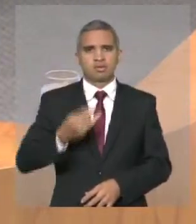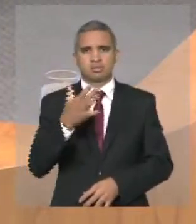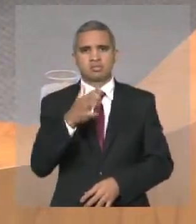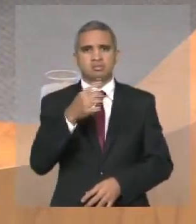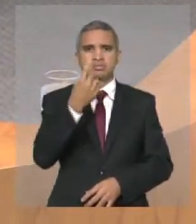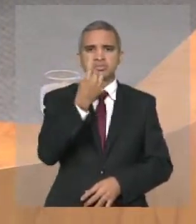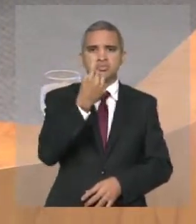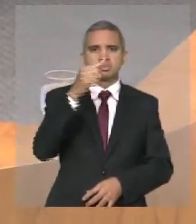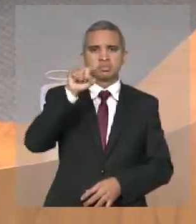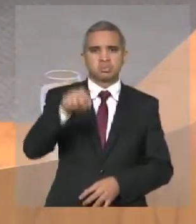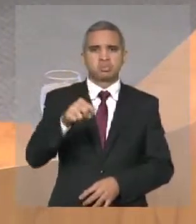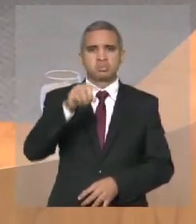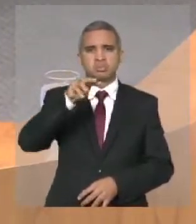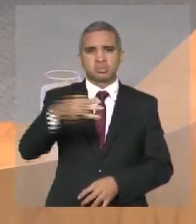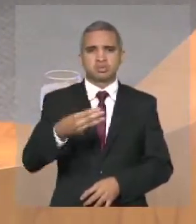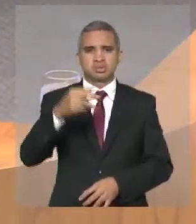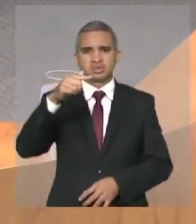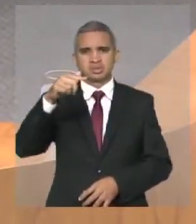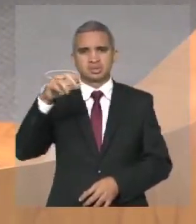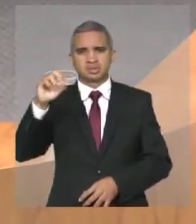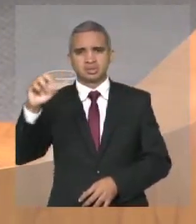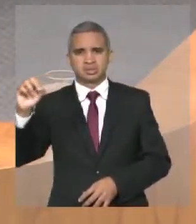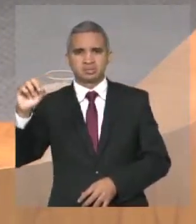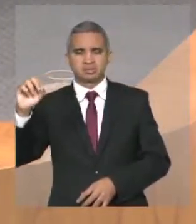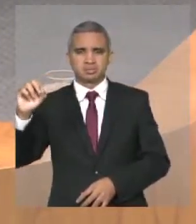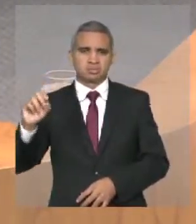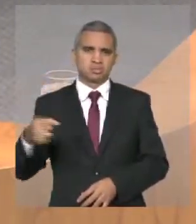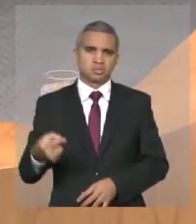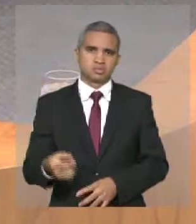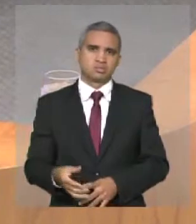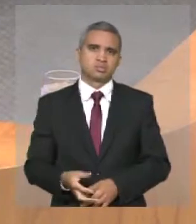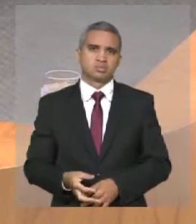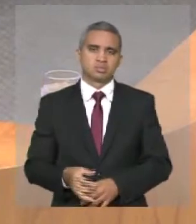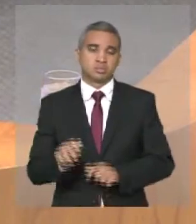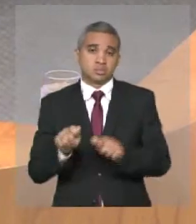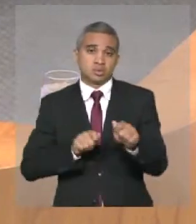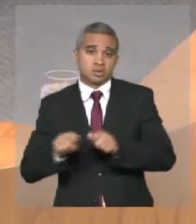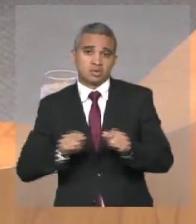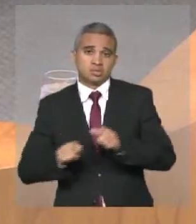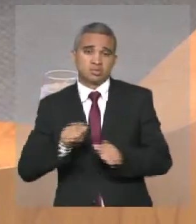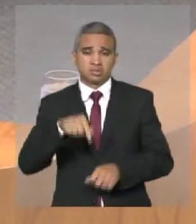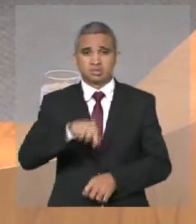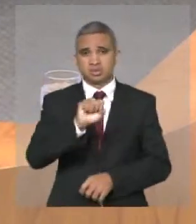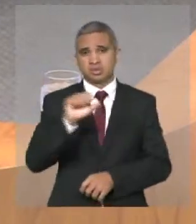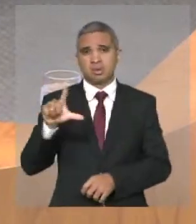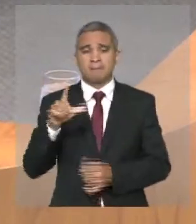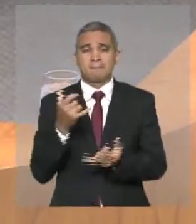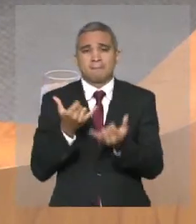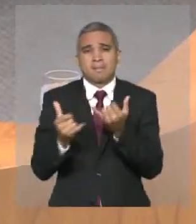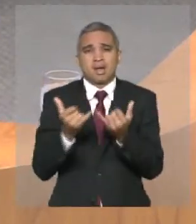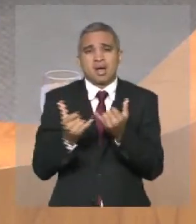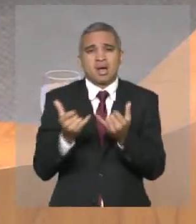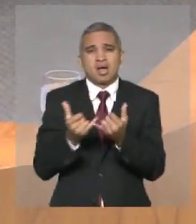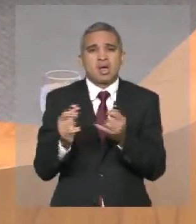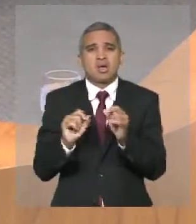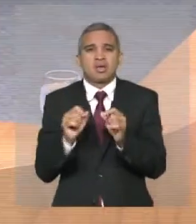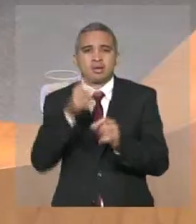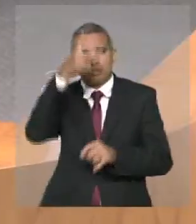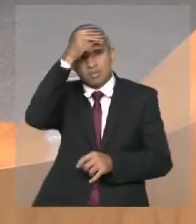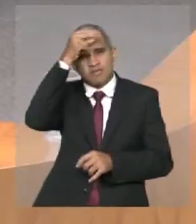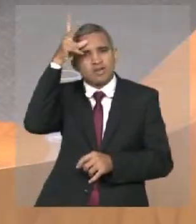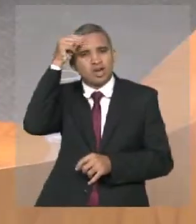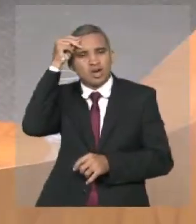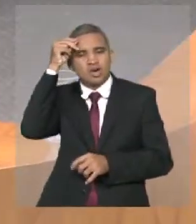setenta mil habitantes. E a administração de São Luís é feita como se estivesse sendo realizada uma gestão de uma prefeitura,